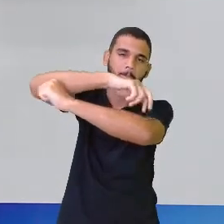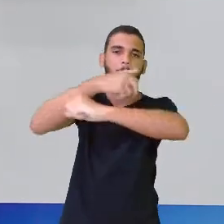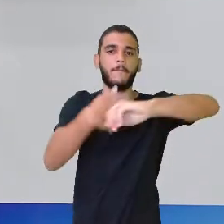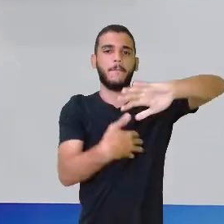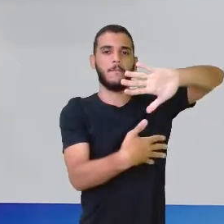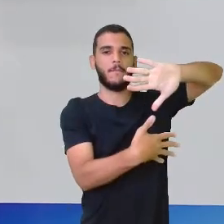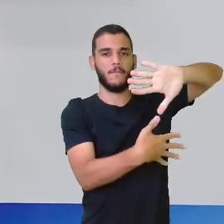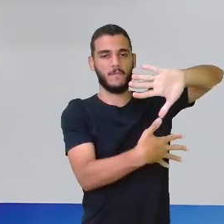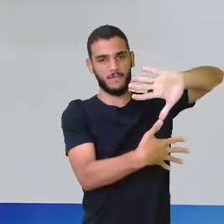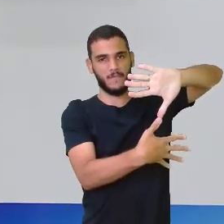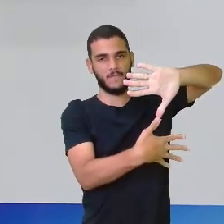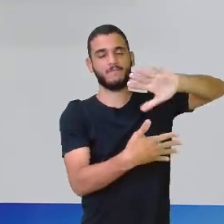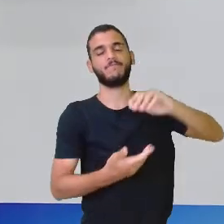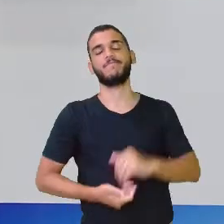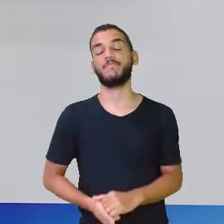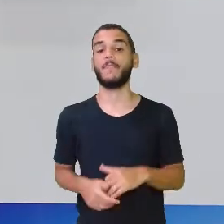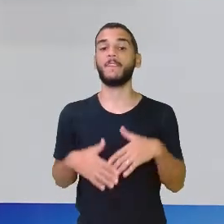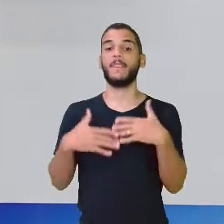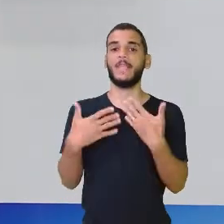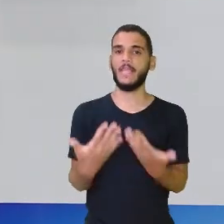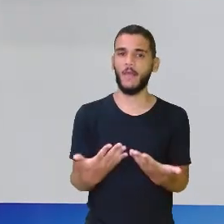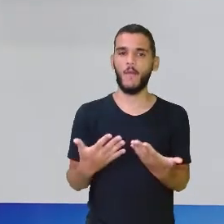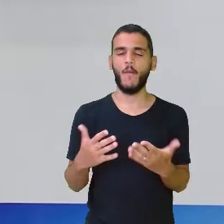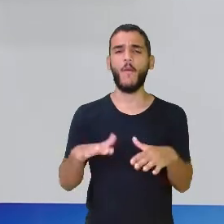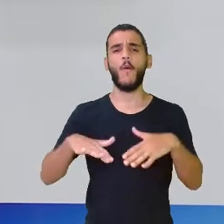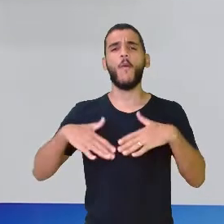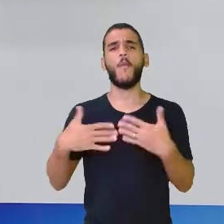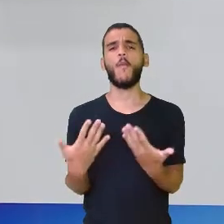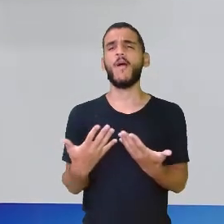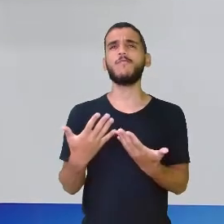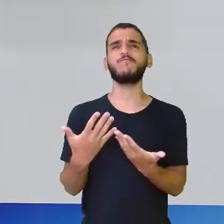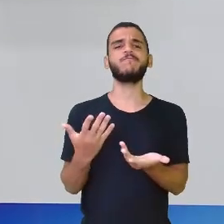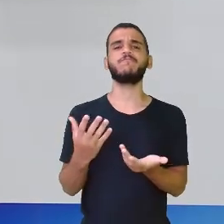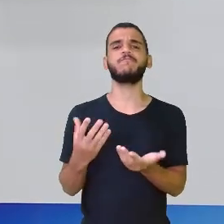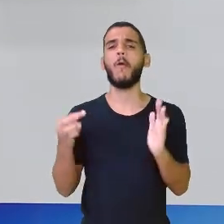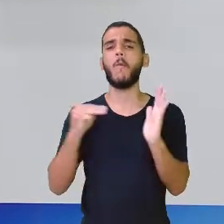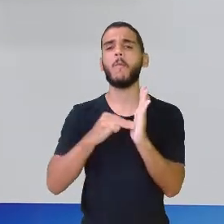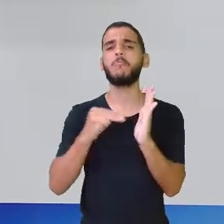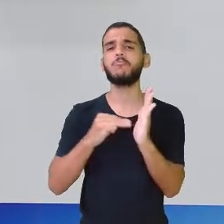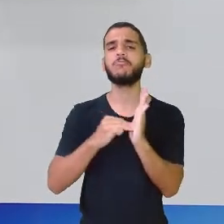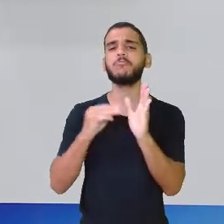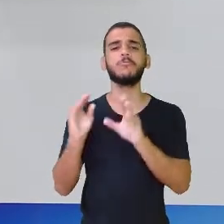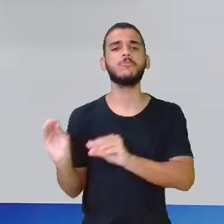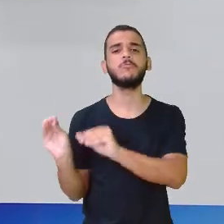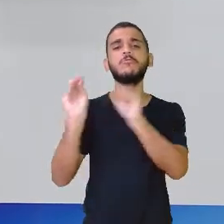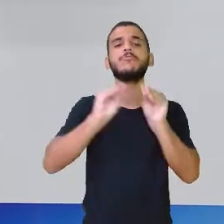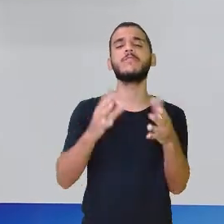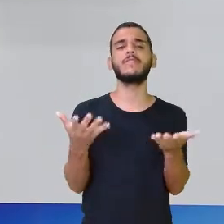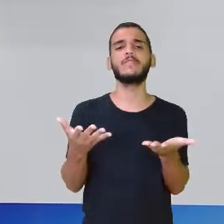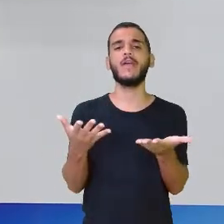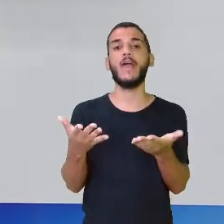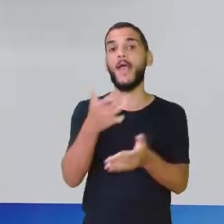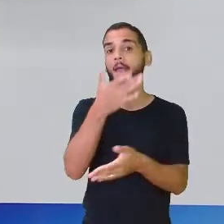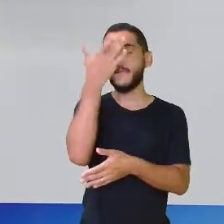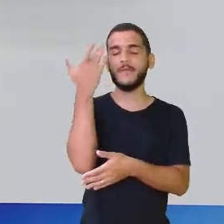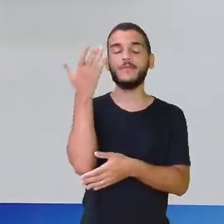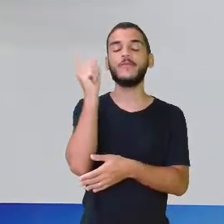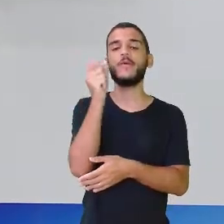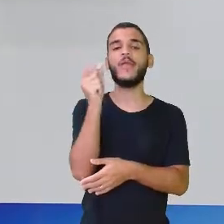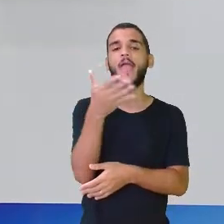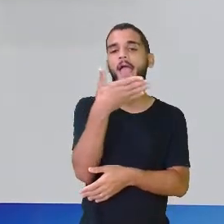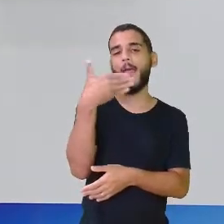o motivo desse deslocamento? Lembra que eu falei para vocês que as pessoas procuravam a melhor qualidade de vida? Então,